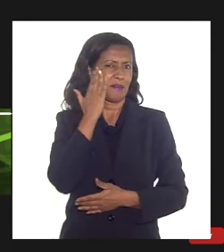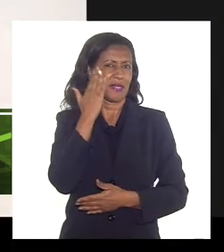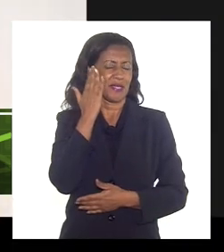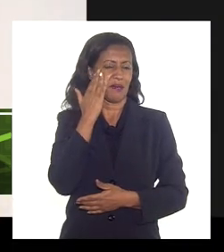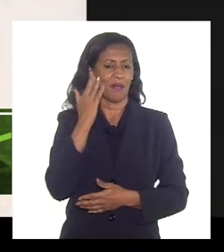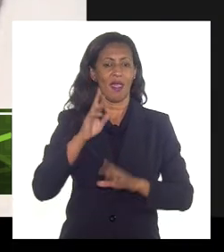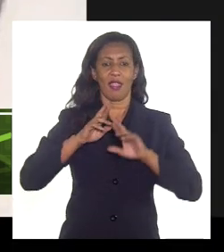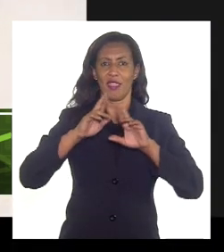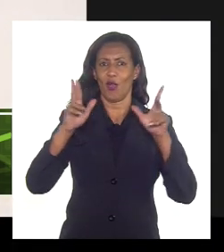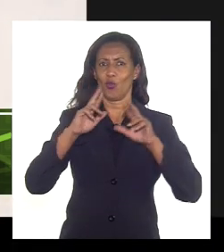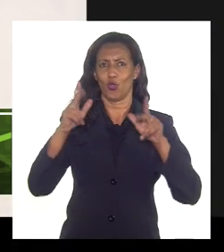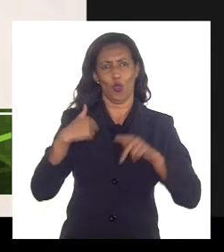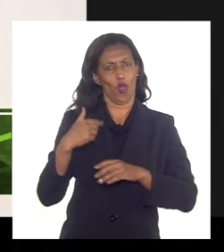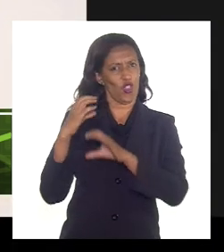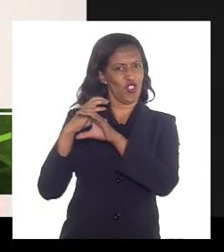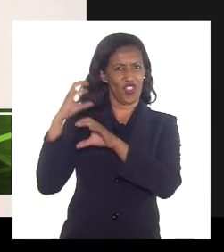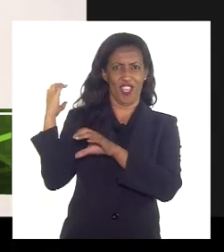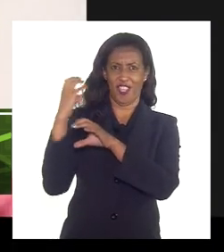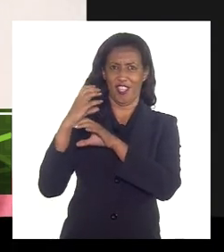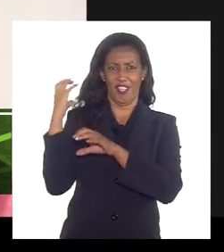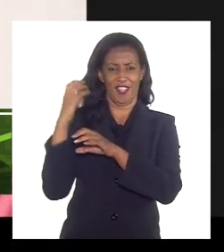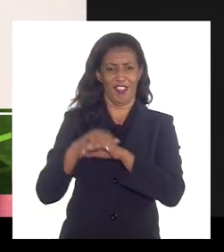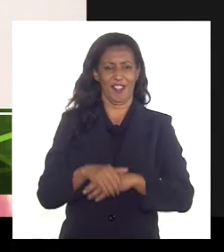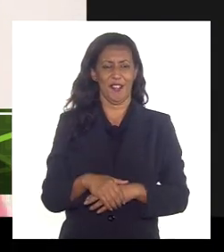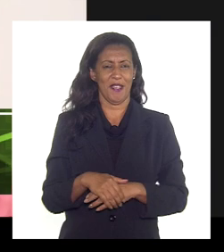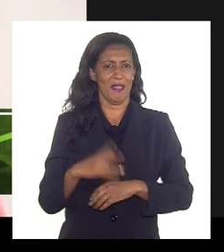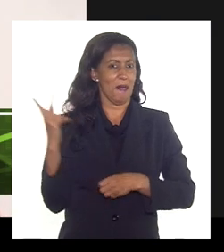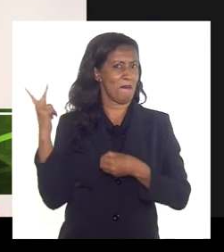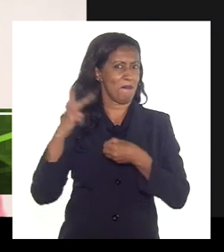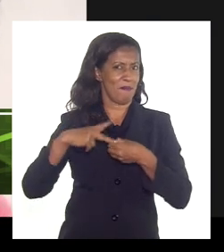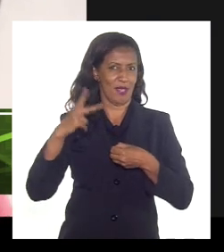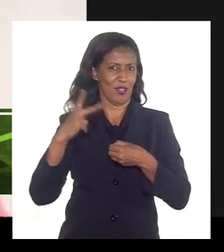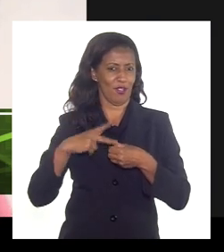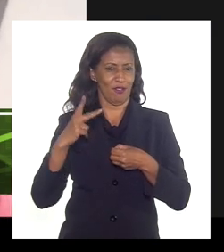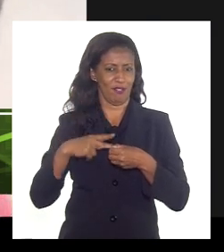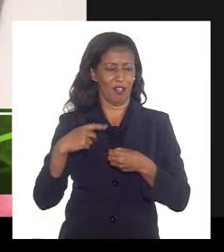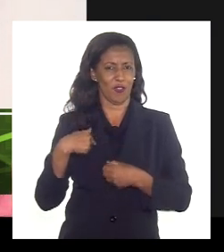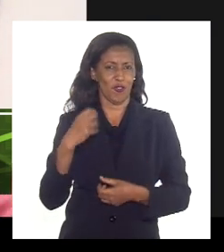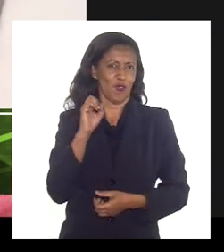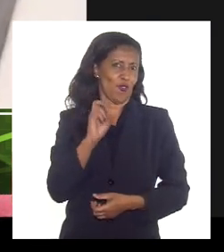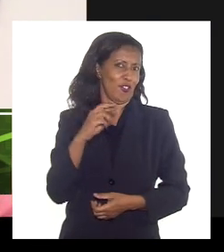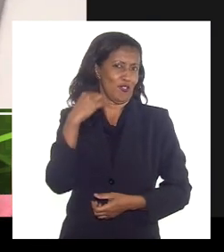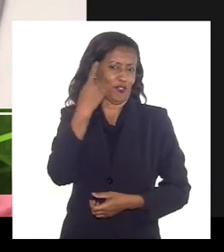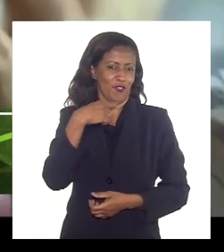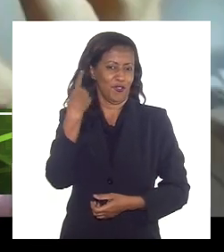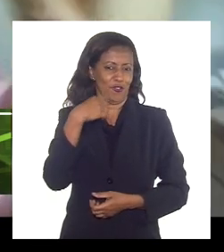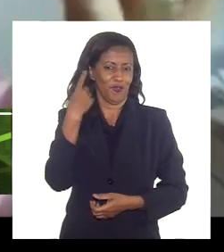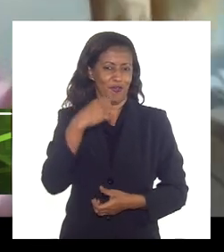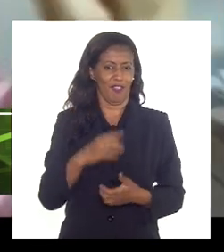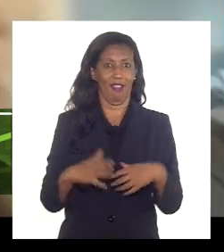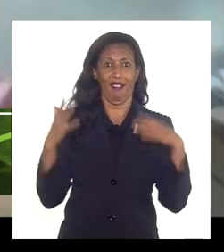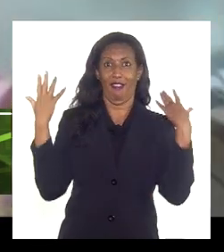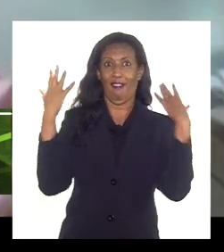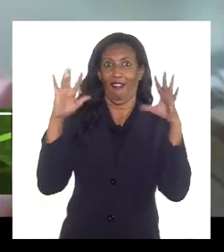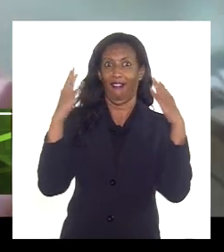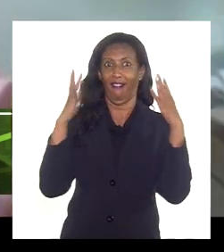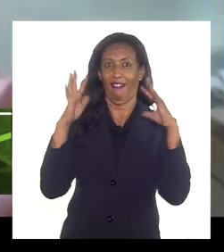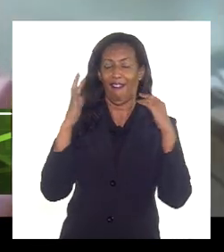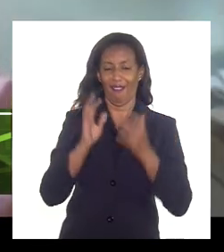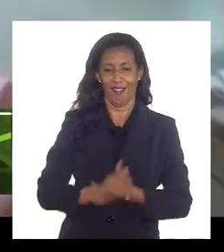de especialidade não sou engenheiro muito menos de petróleo sou advogado aleluia aleluia